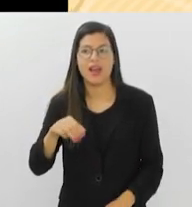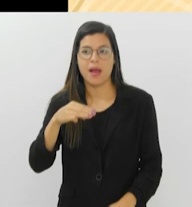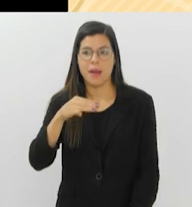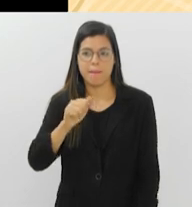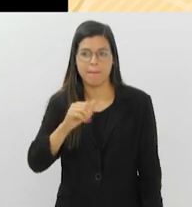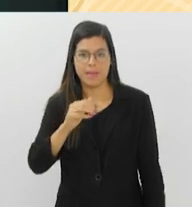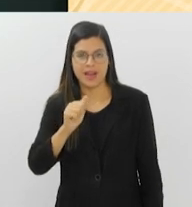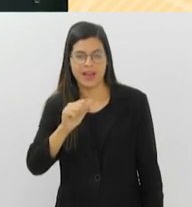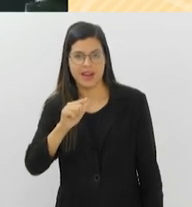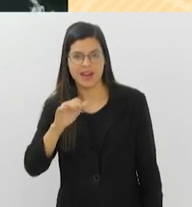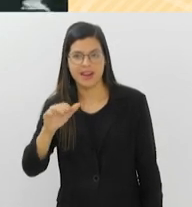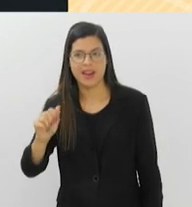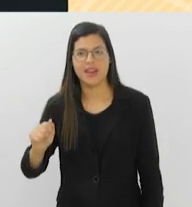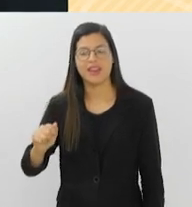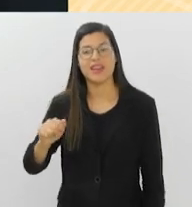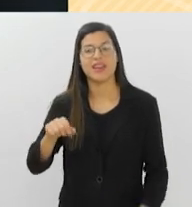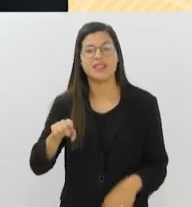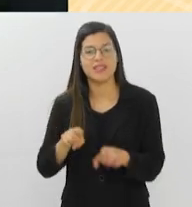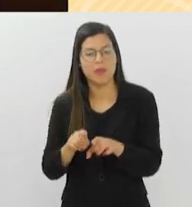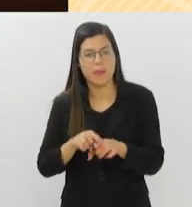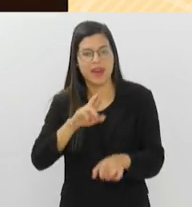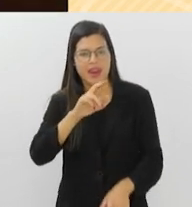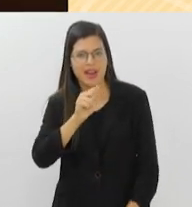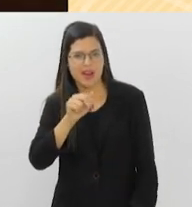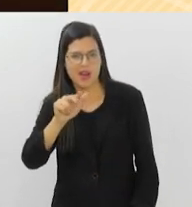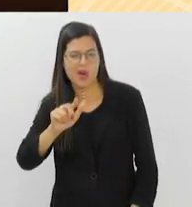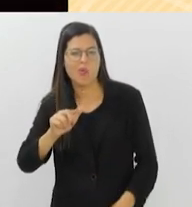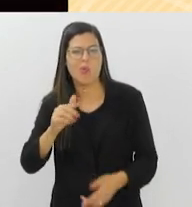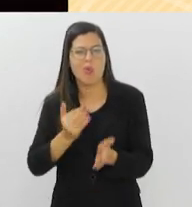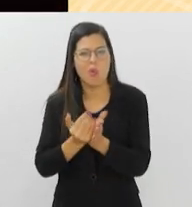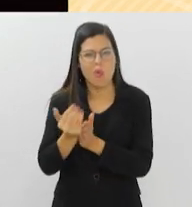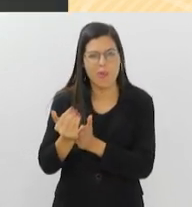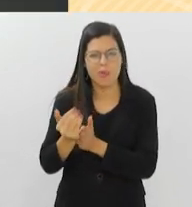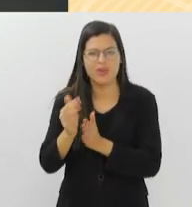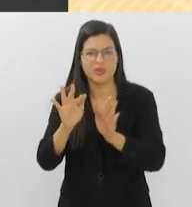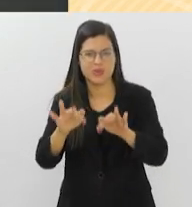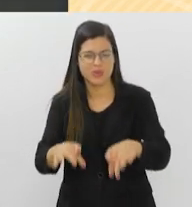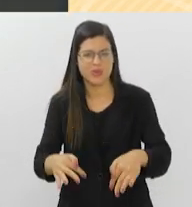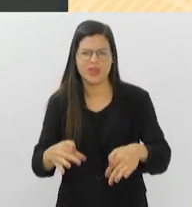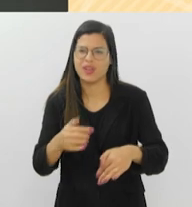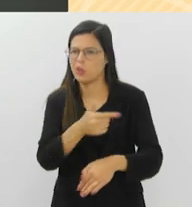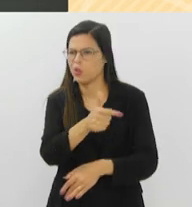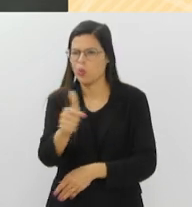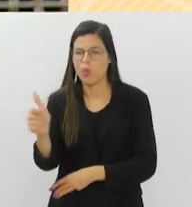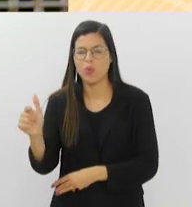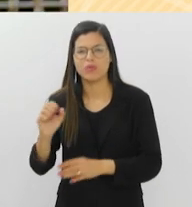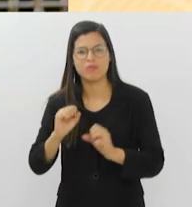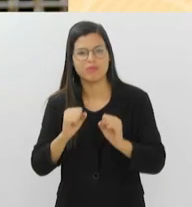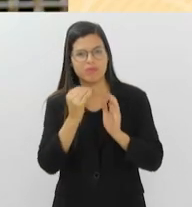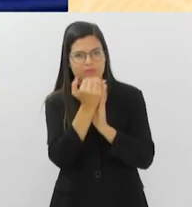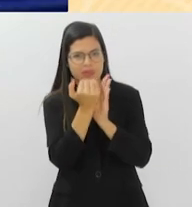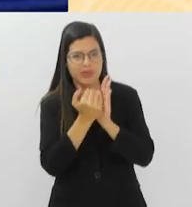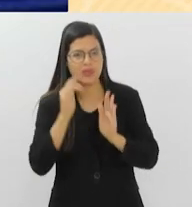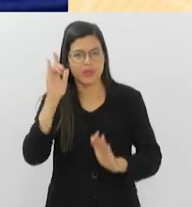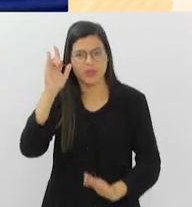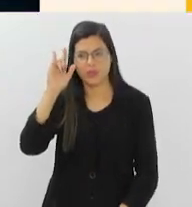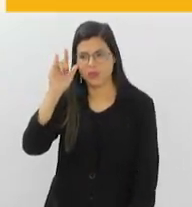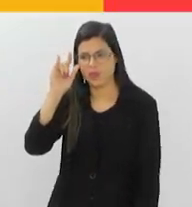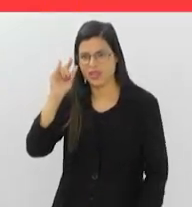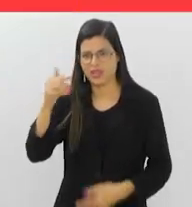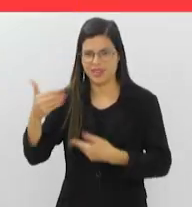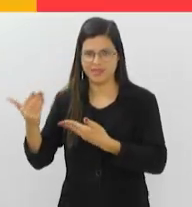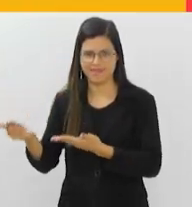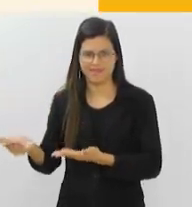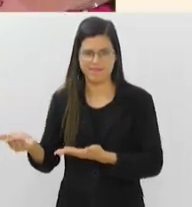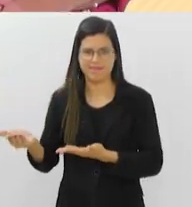das Voltas, Raul, O Início, O Fim, O Meio e muito mais. Você pode conferir a programação no Instagram que está na sua tela.